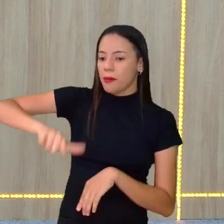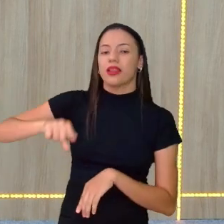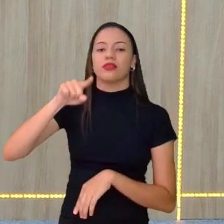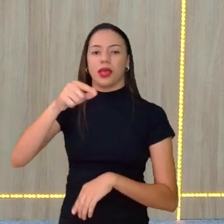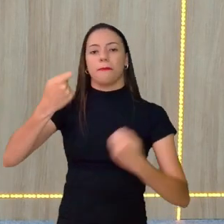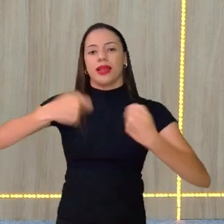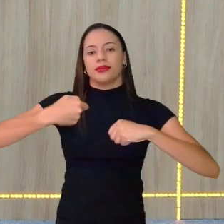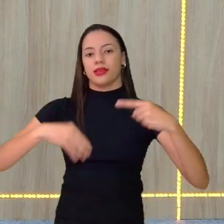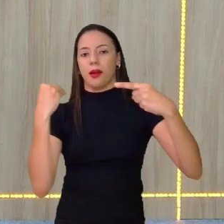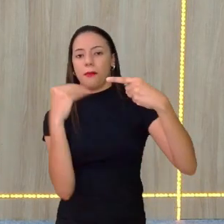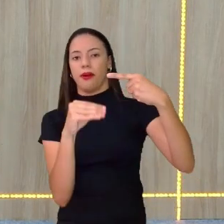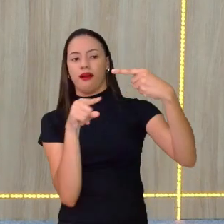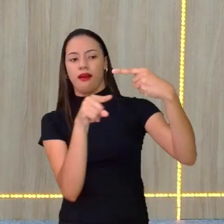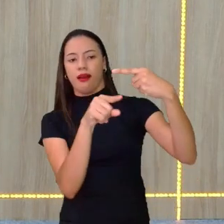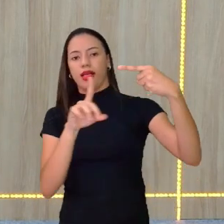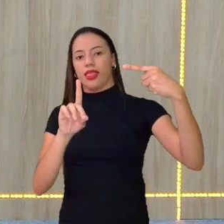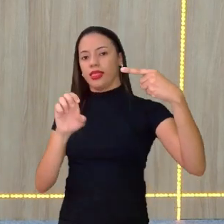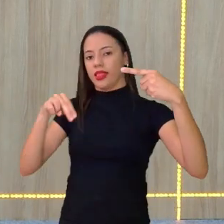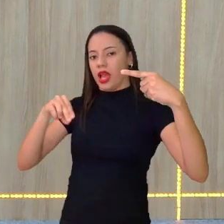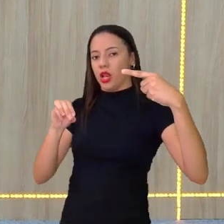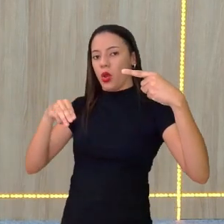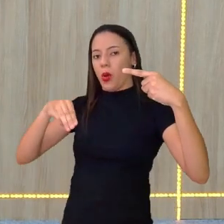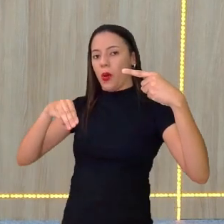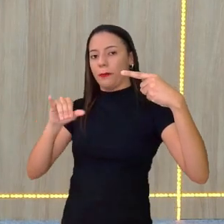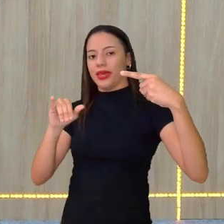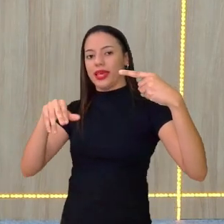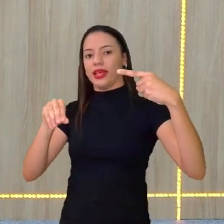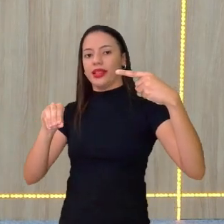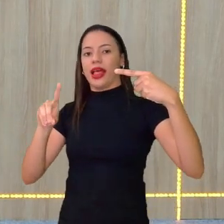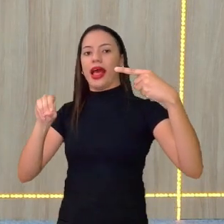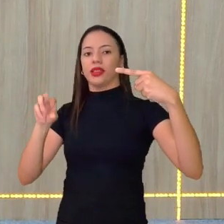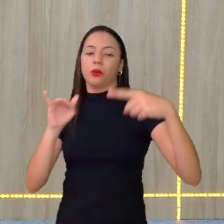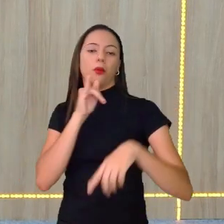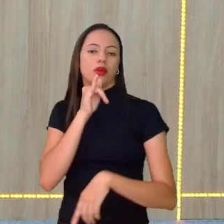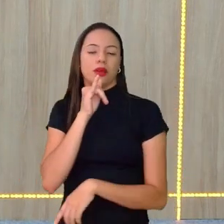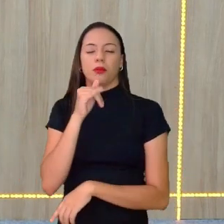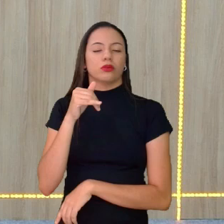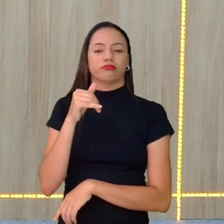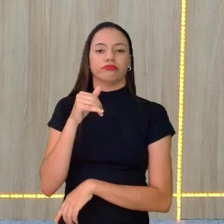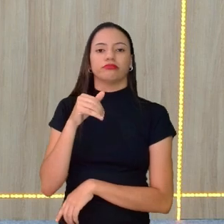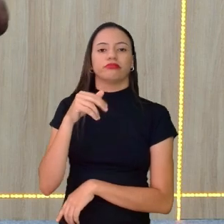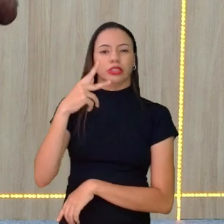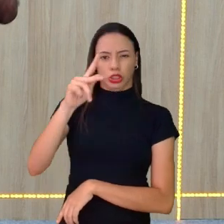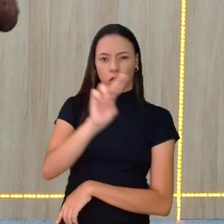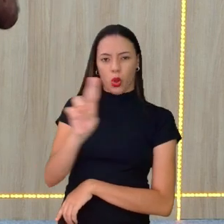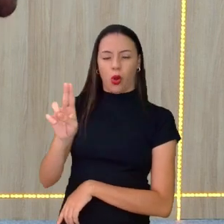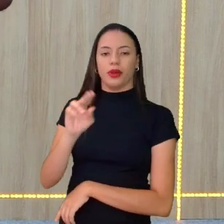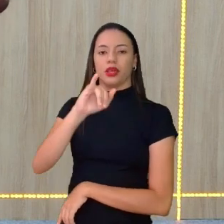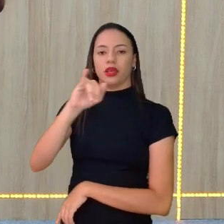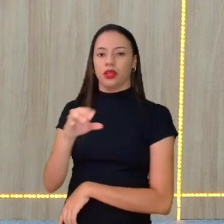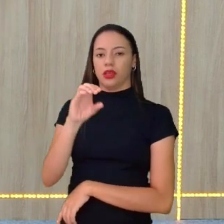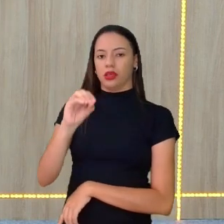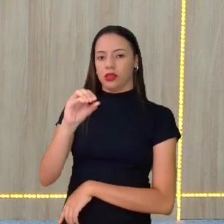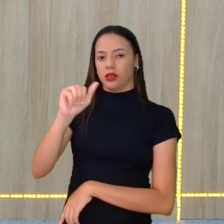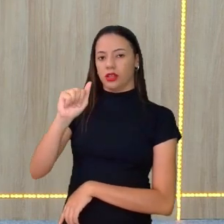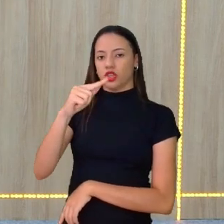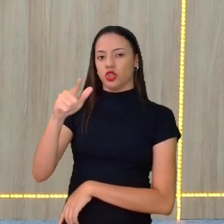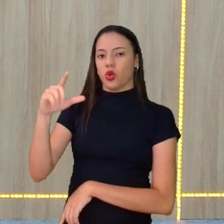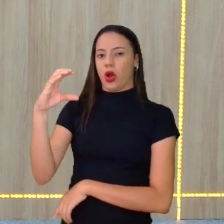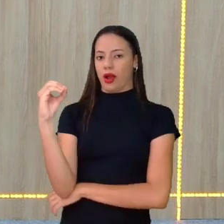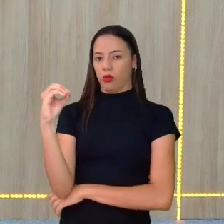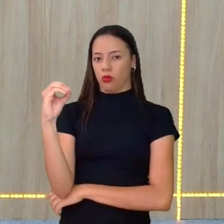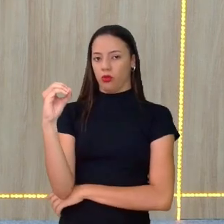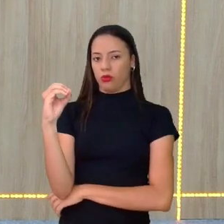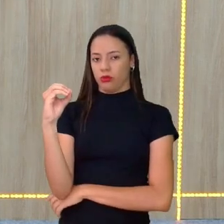denominador. Digamos que seu nome, vamos lá, João, João, J-O-A